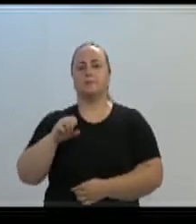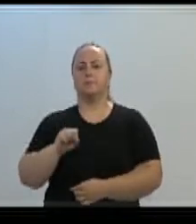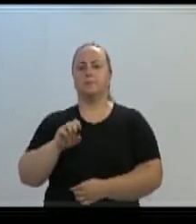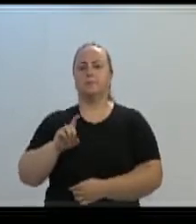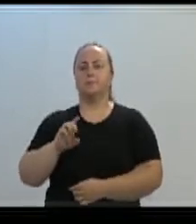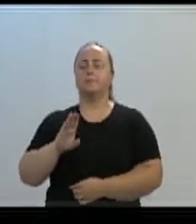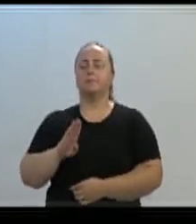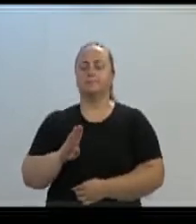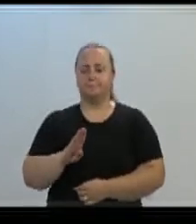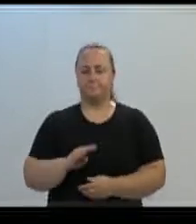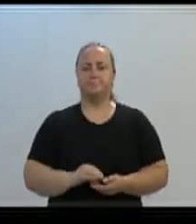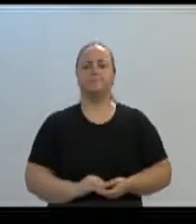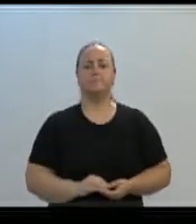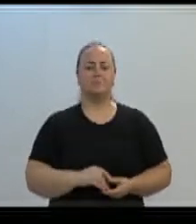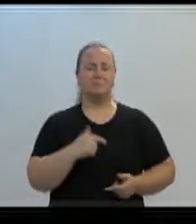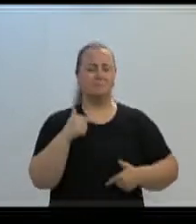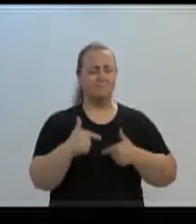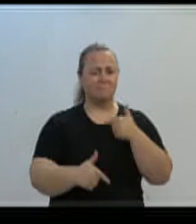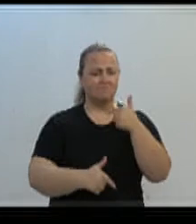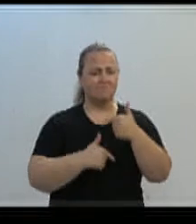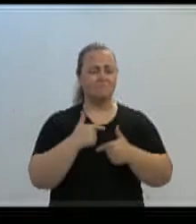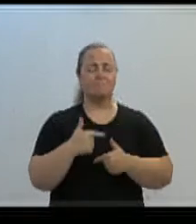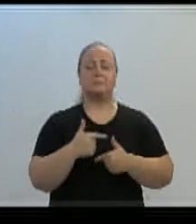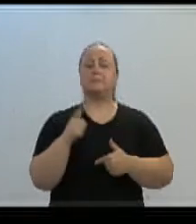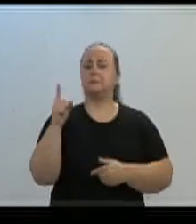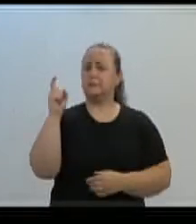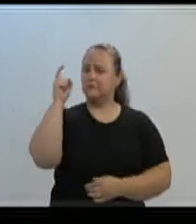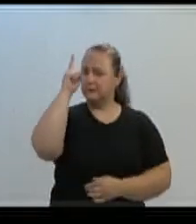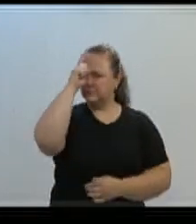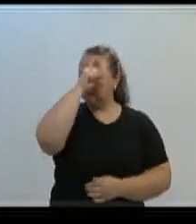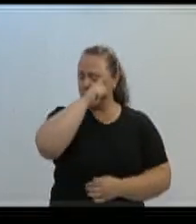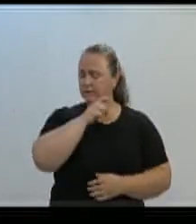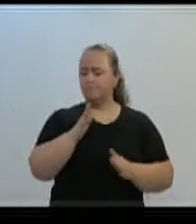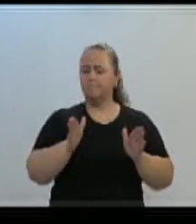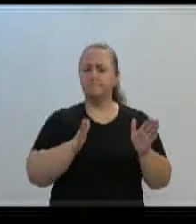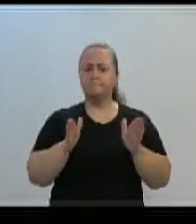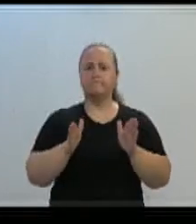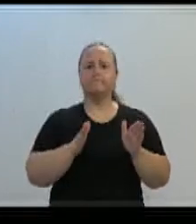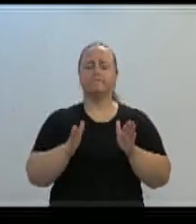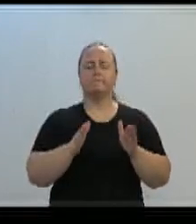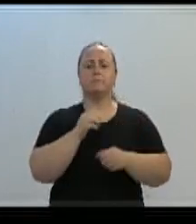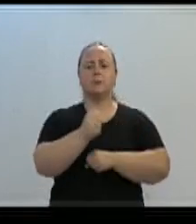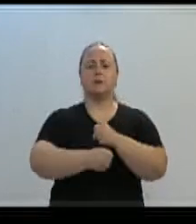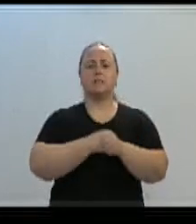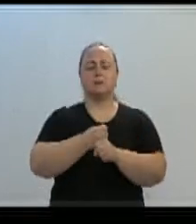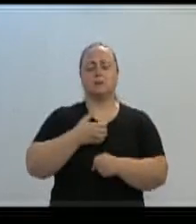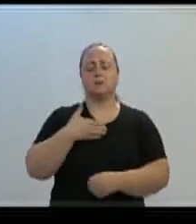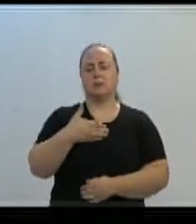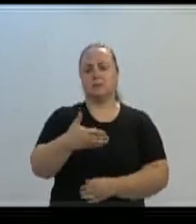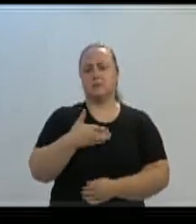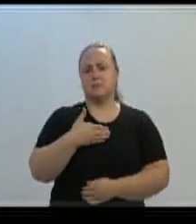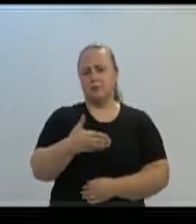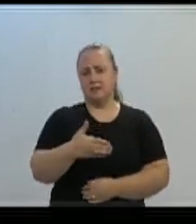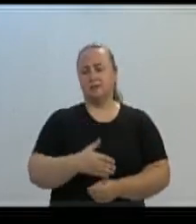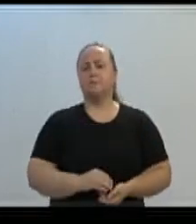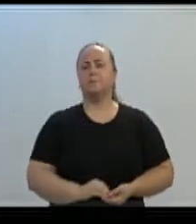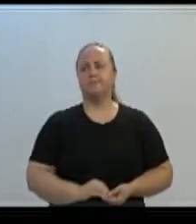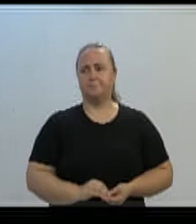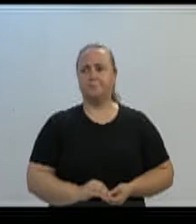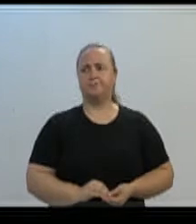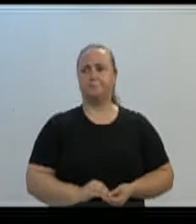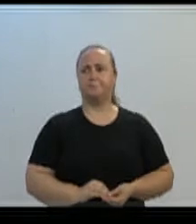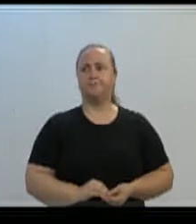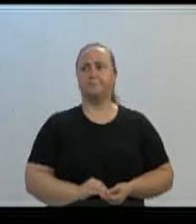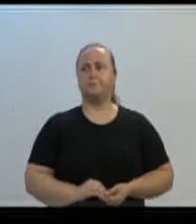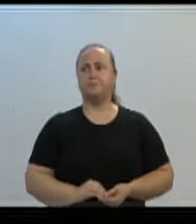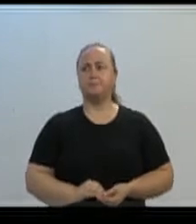campanha difícil, extremamente difícil, essa campanha de 2020. Em 2016, no meu discurso